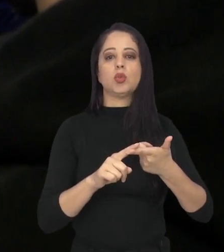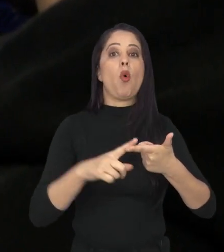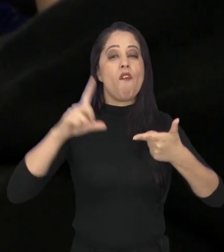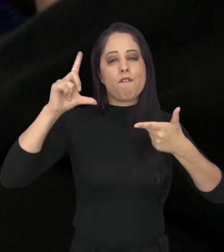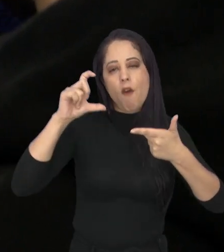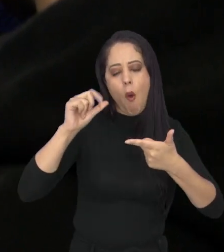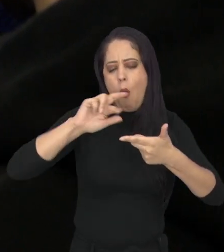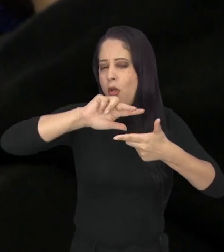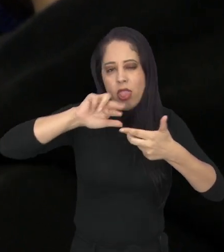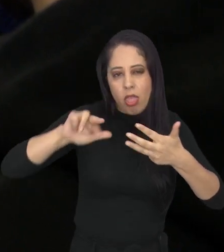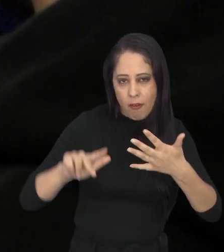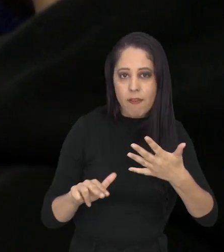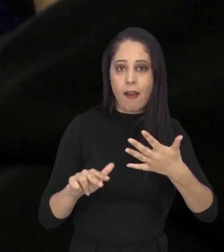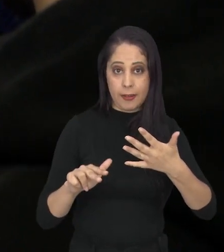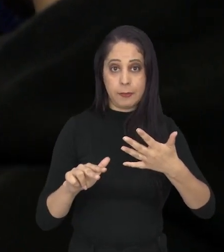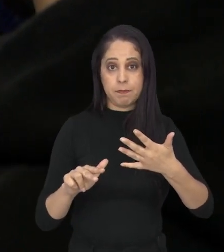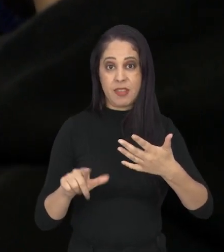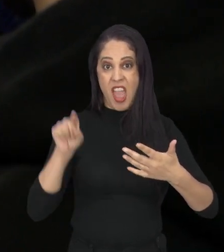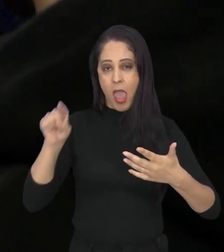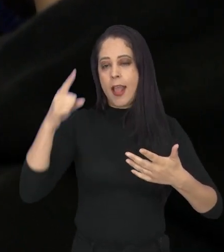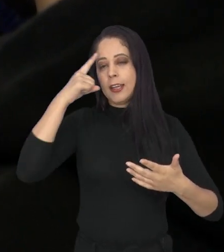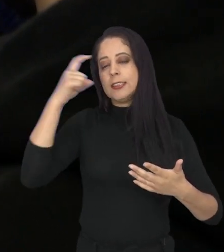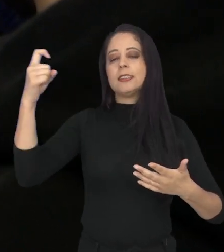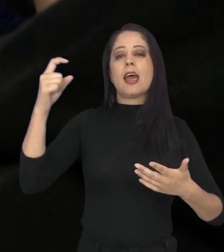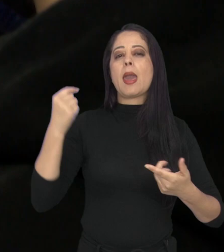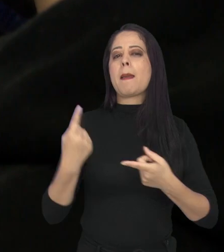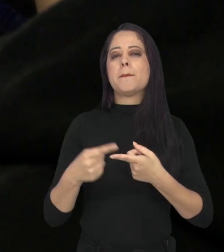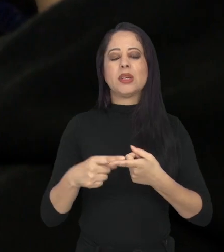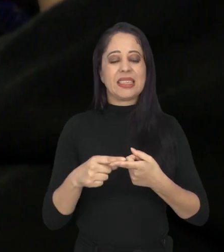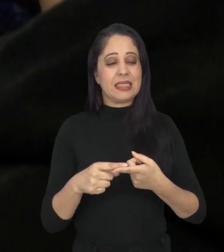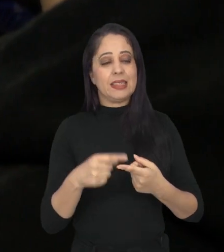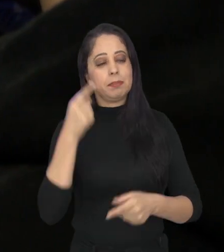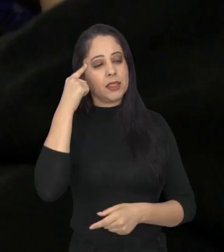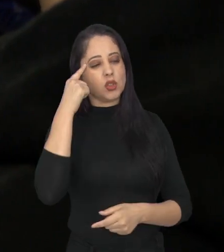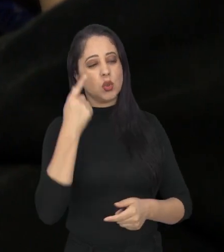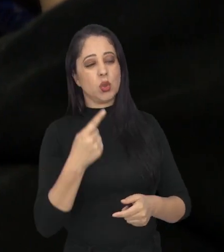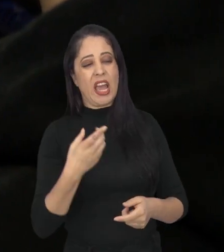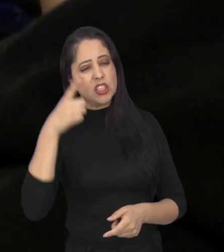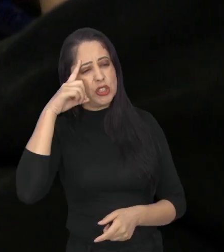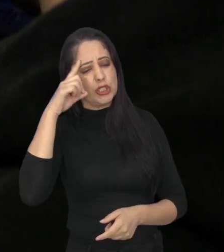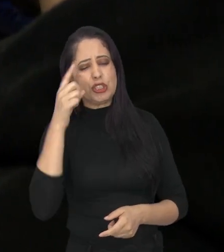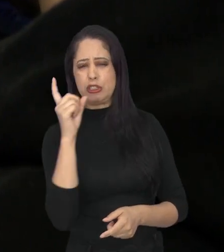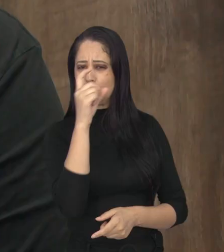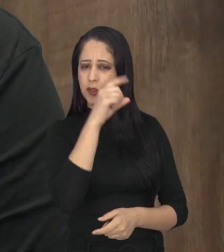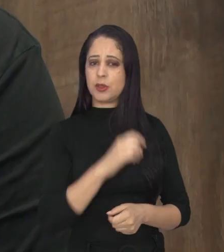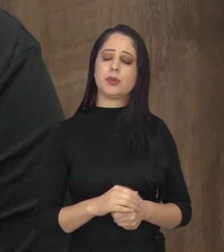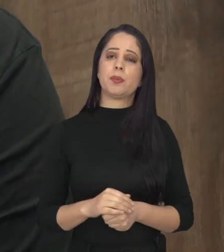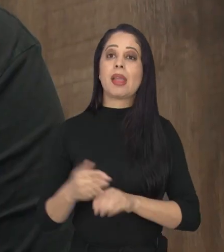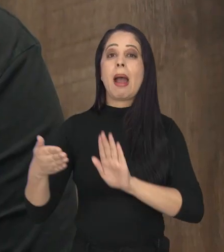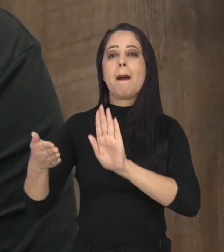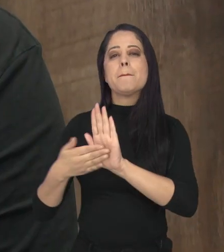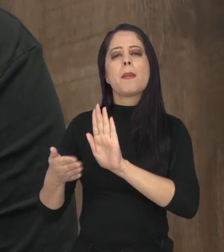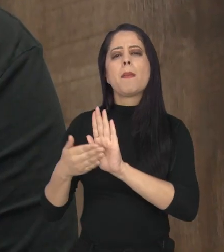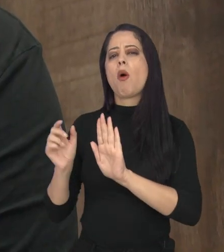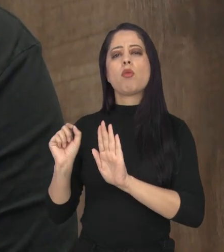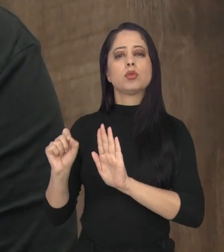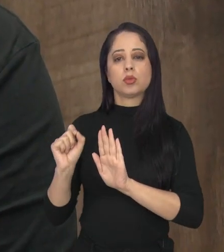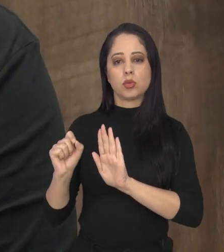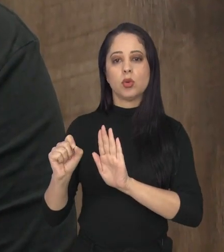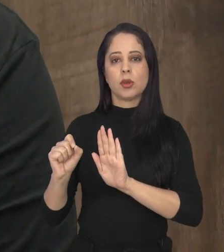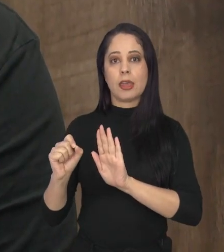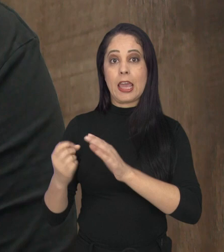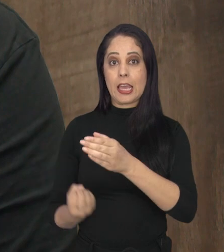até a própria foto. Ideia que surgiu a partir das dificuldades do dia a dia. A nossa proposta é criar